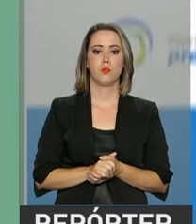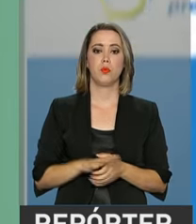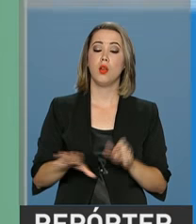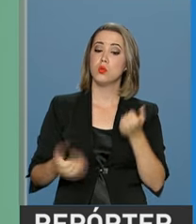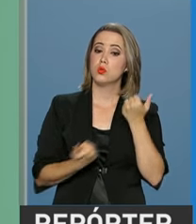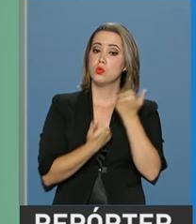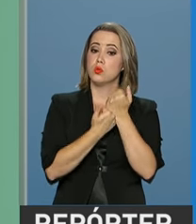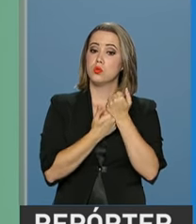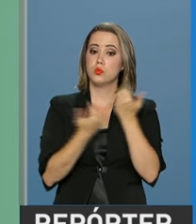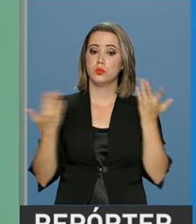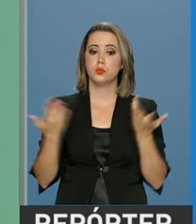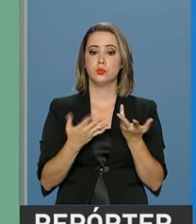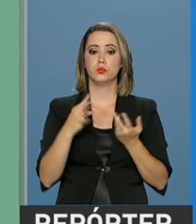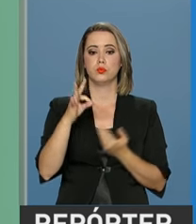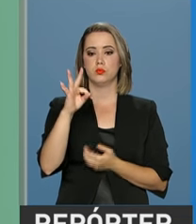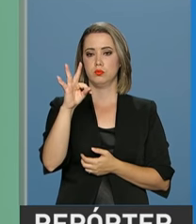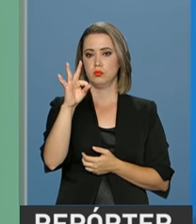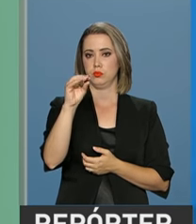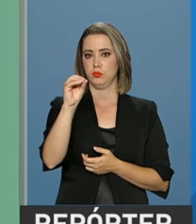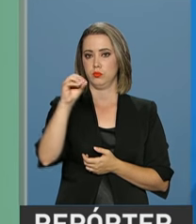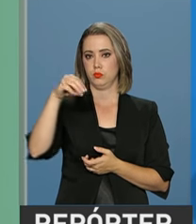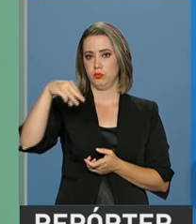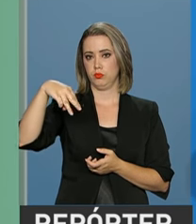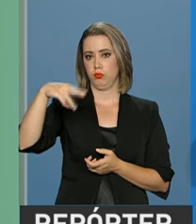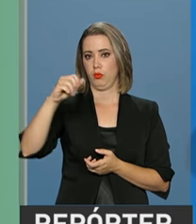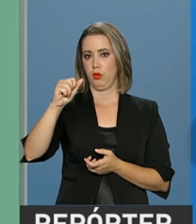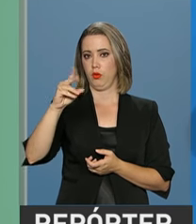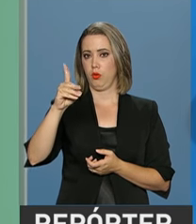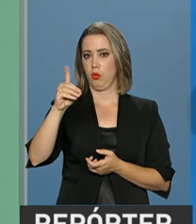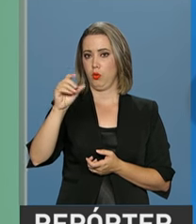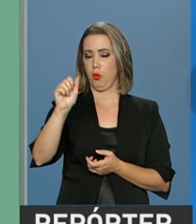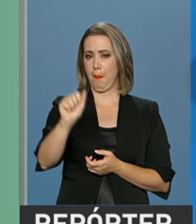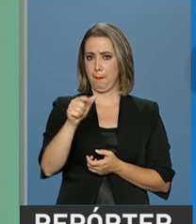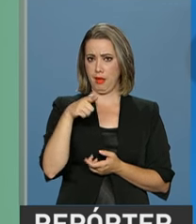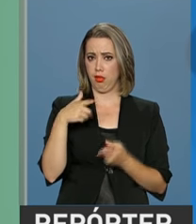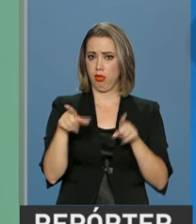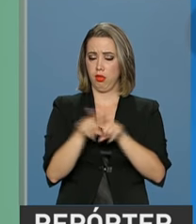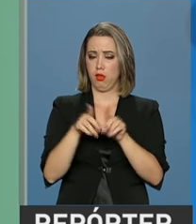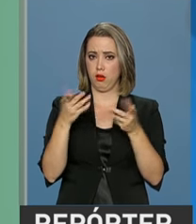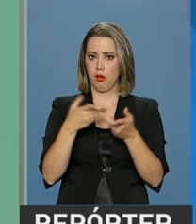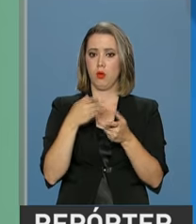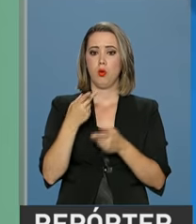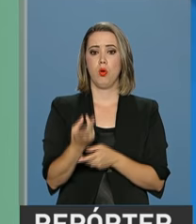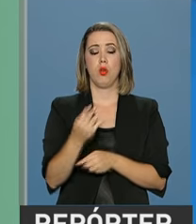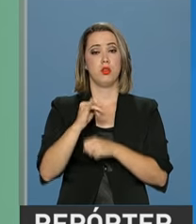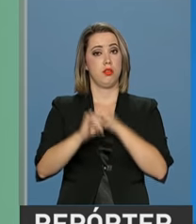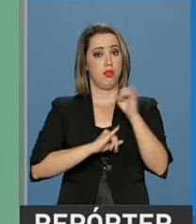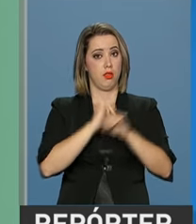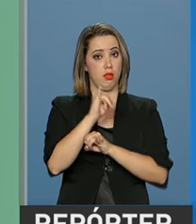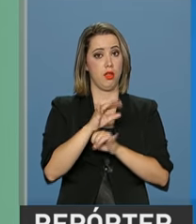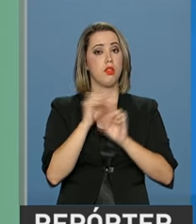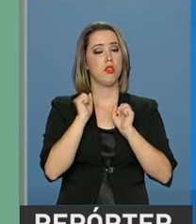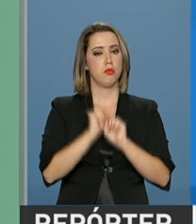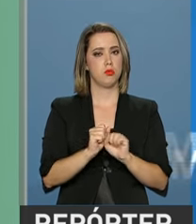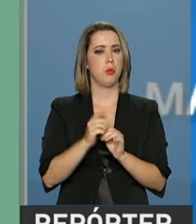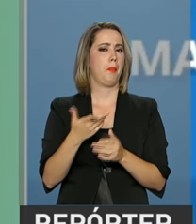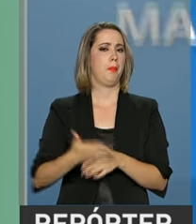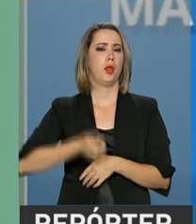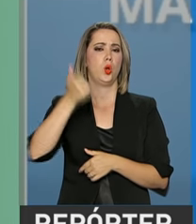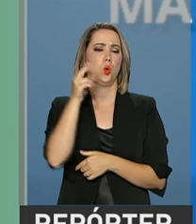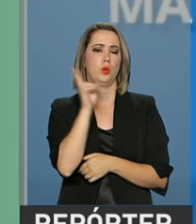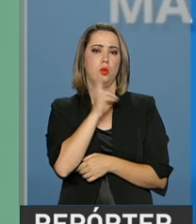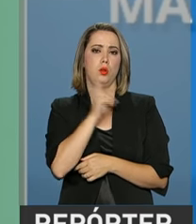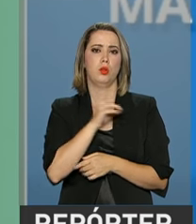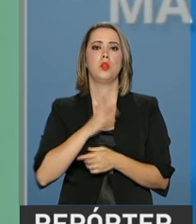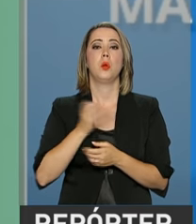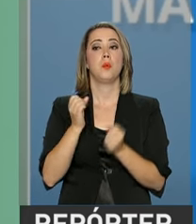substituir a tomada de preços física, o uso da ferramenta online poupa tempo e assegura que o governo pague